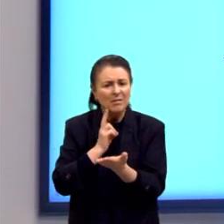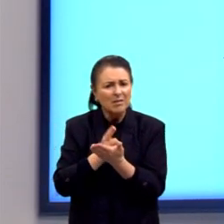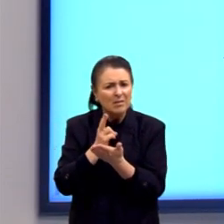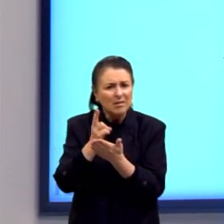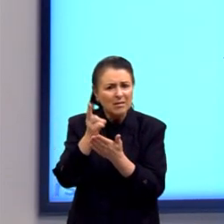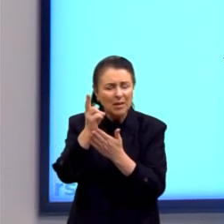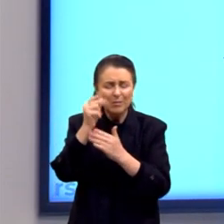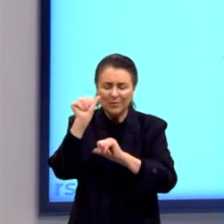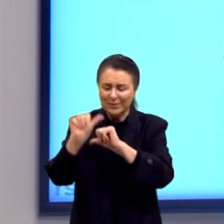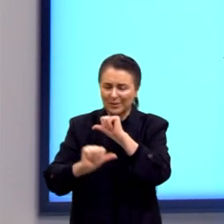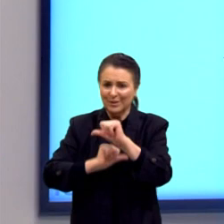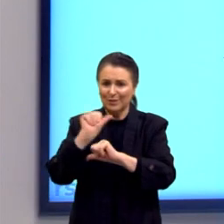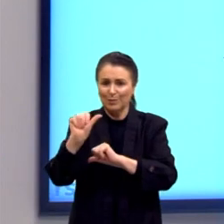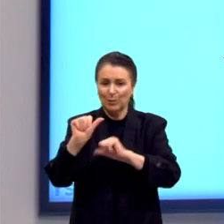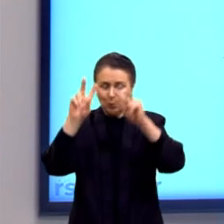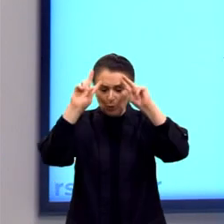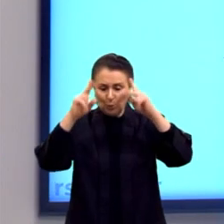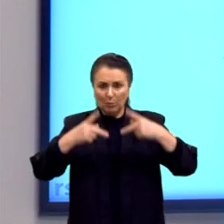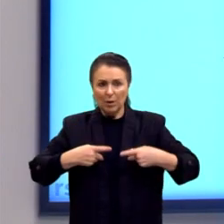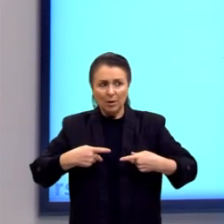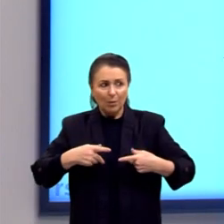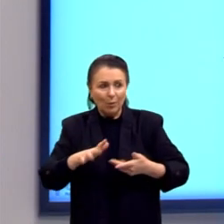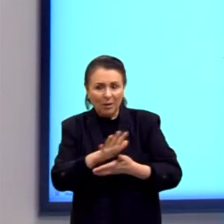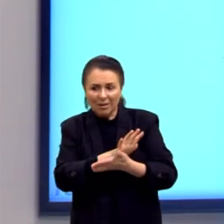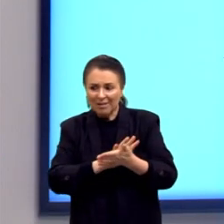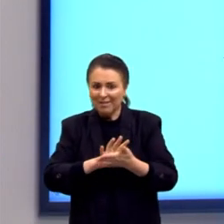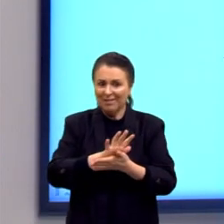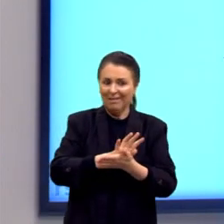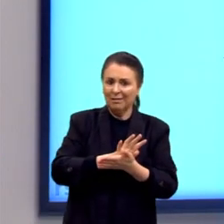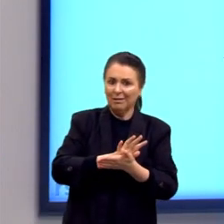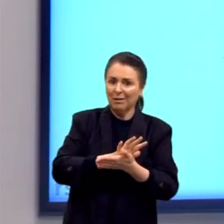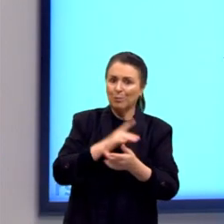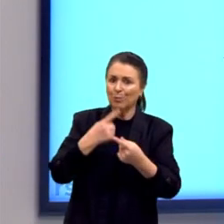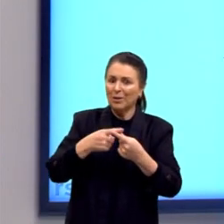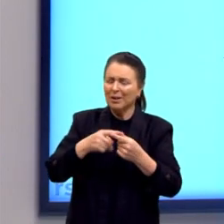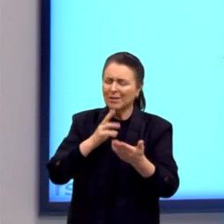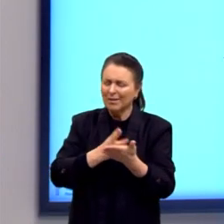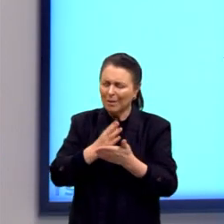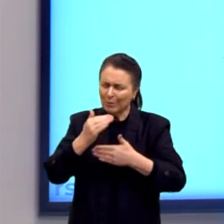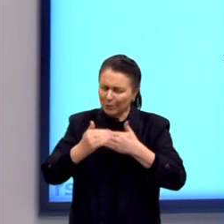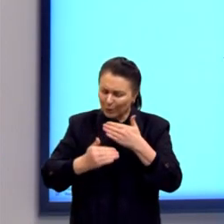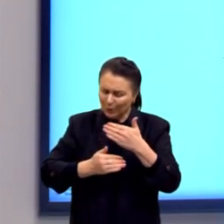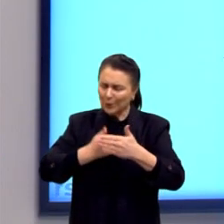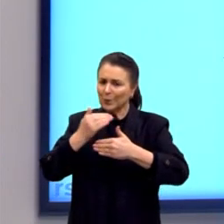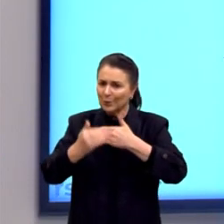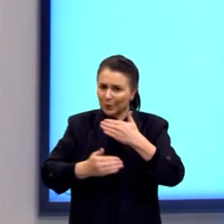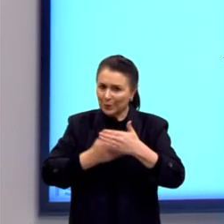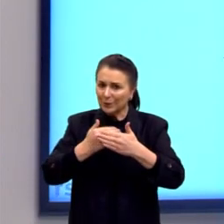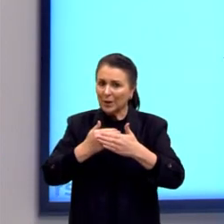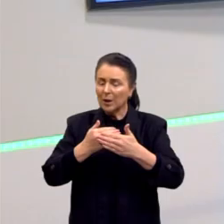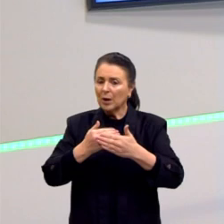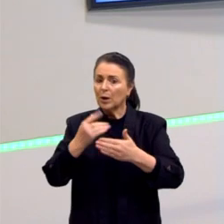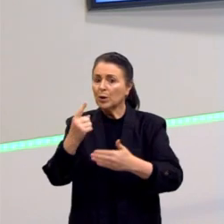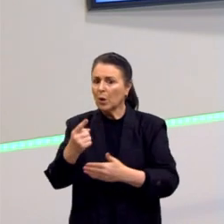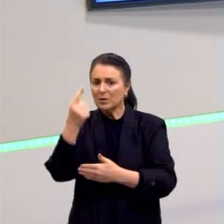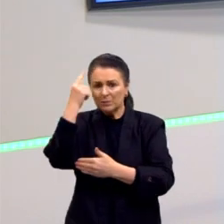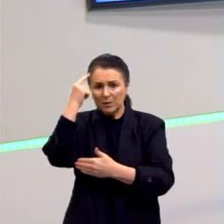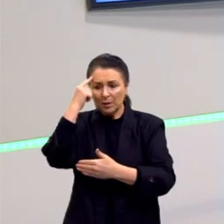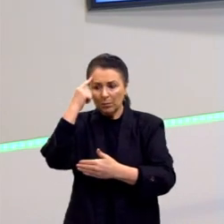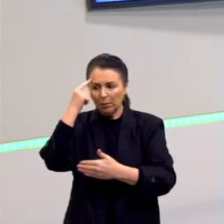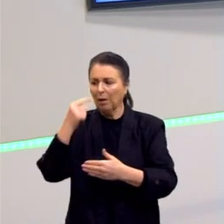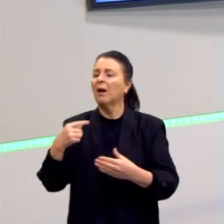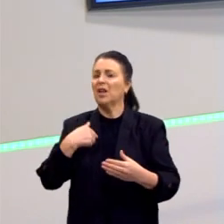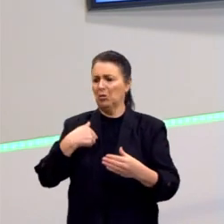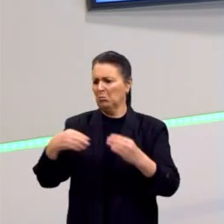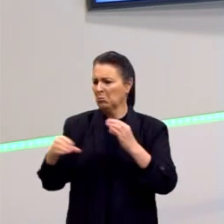transformação. Então, o ser humano é um nada. Nós somos a pessoa que se pensa, que está completa, que